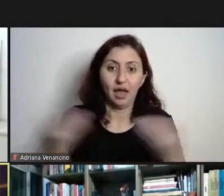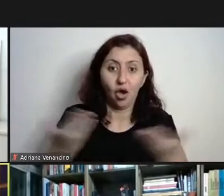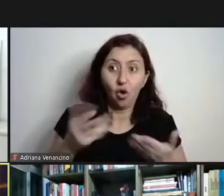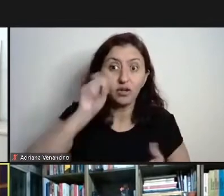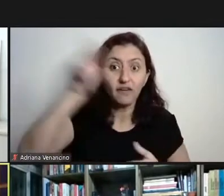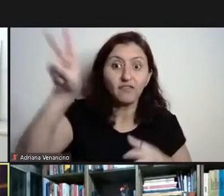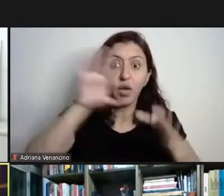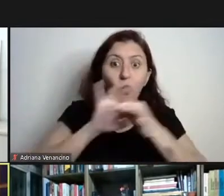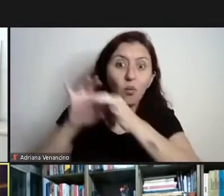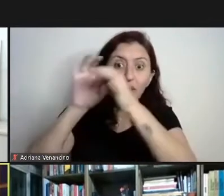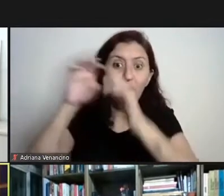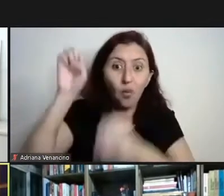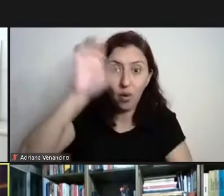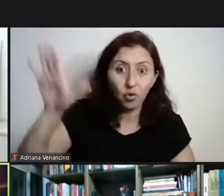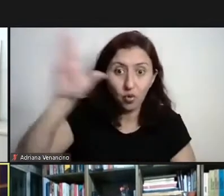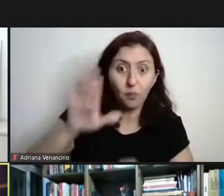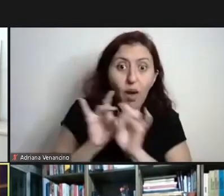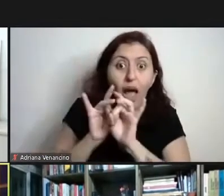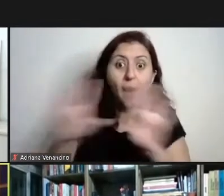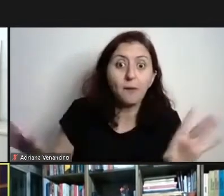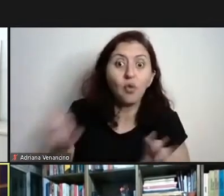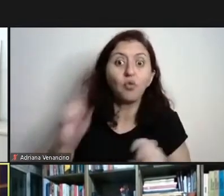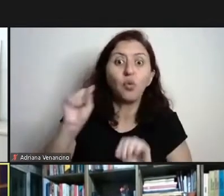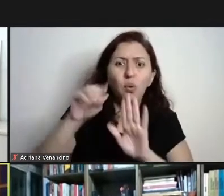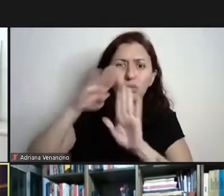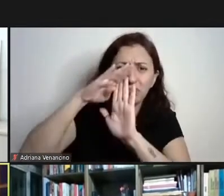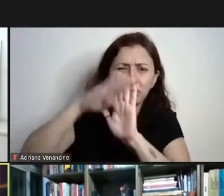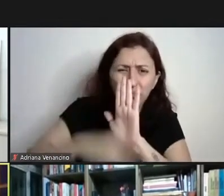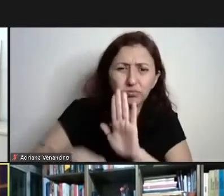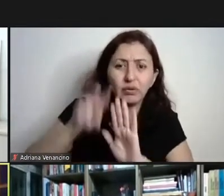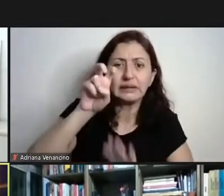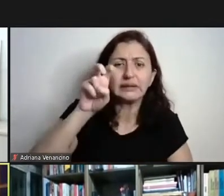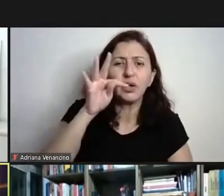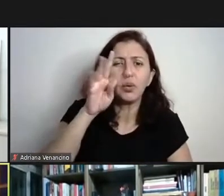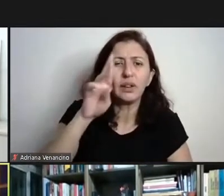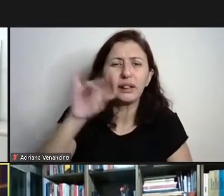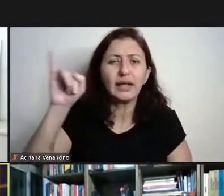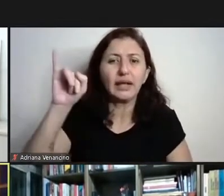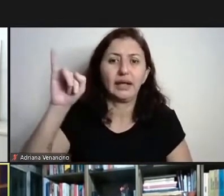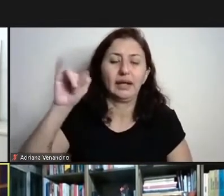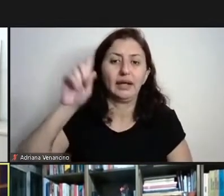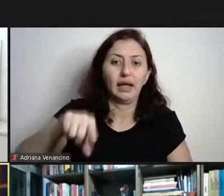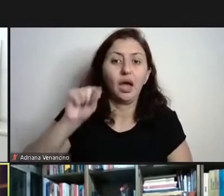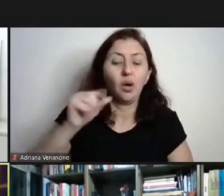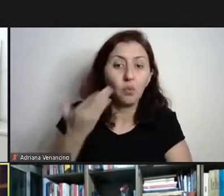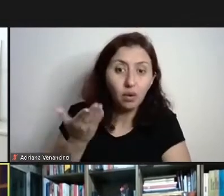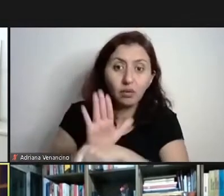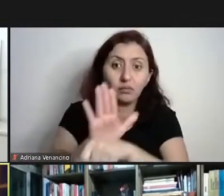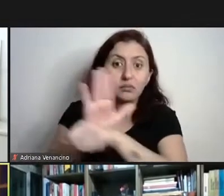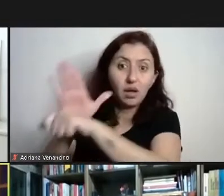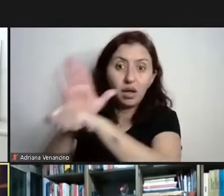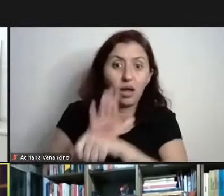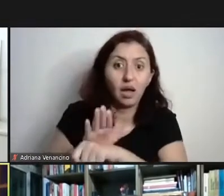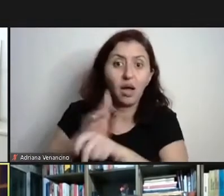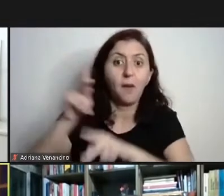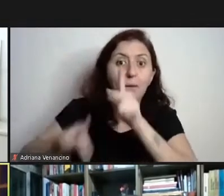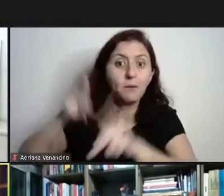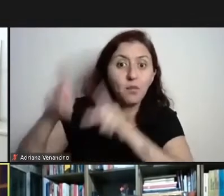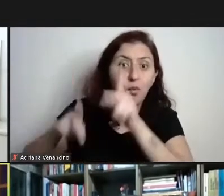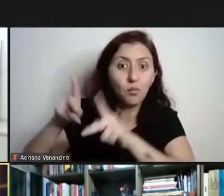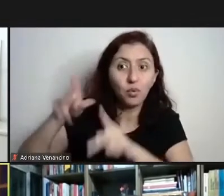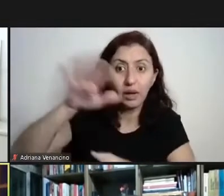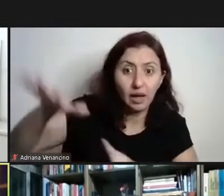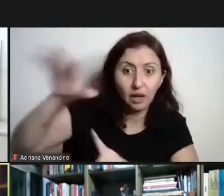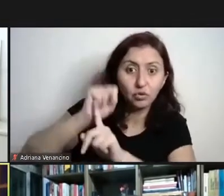pacote de mais de 5 trilhões para socorrer a população, a sociedade, os